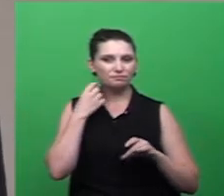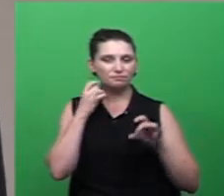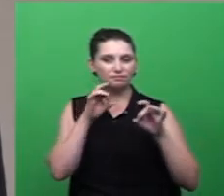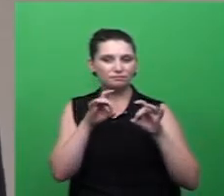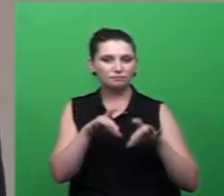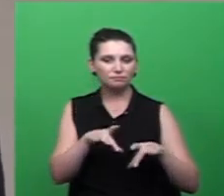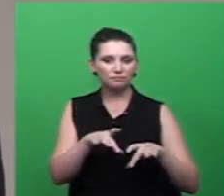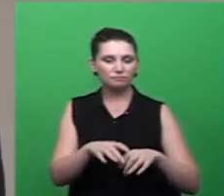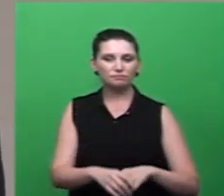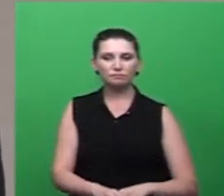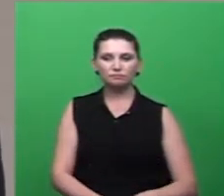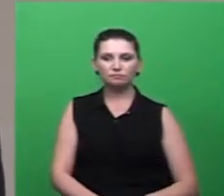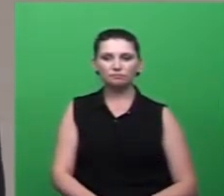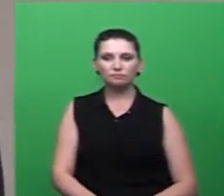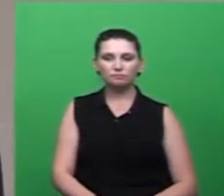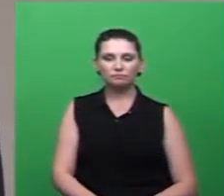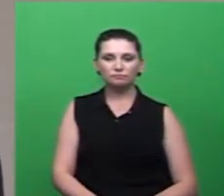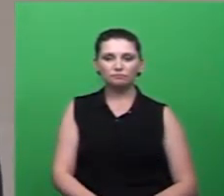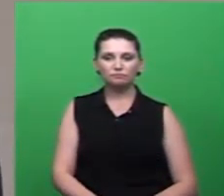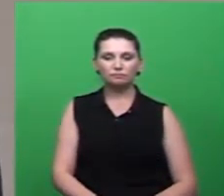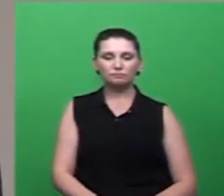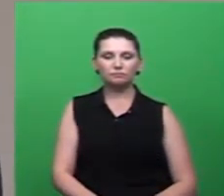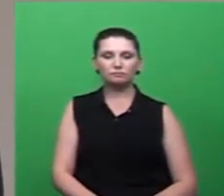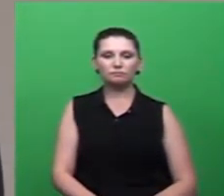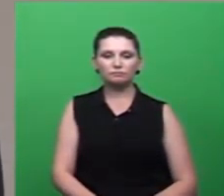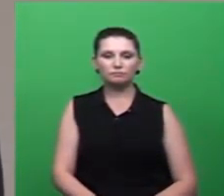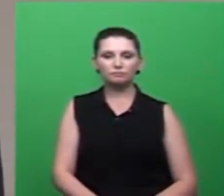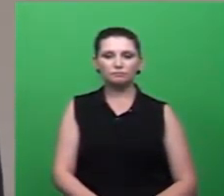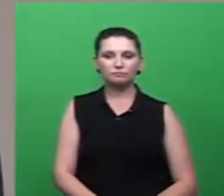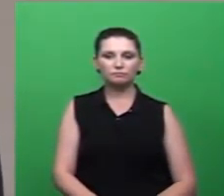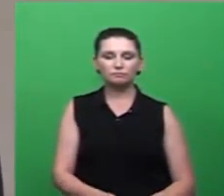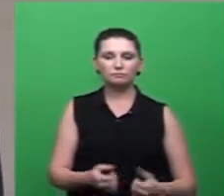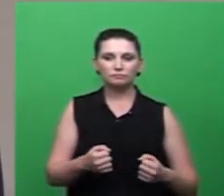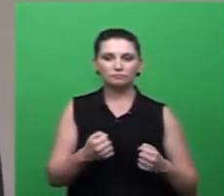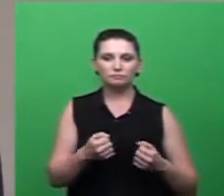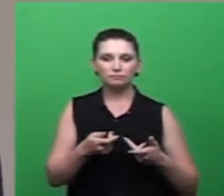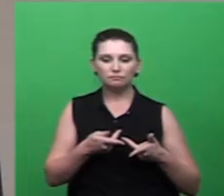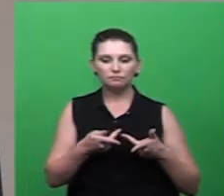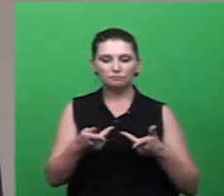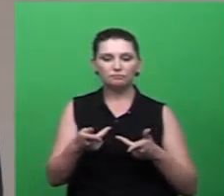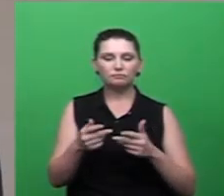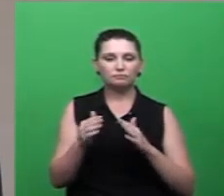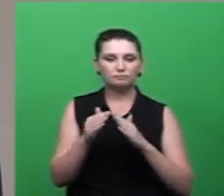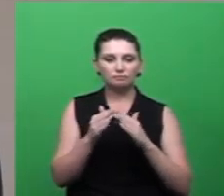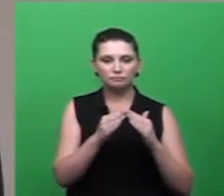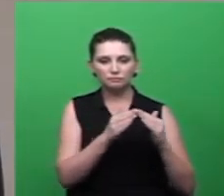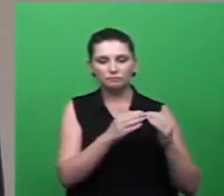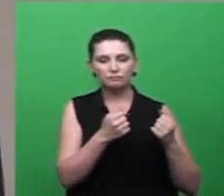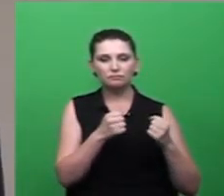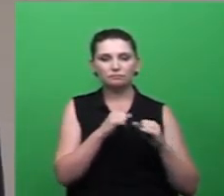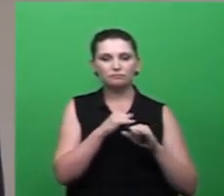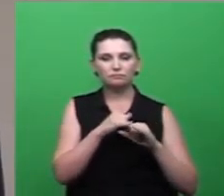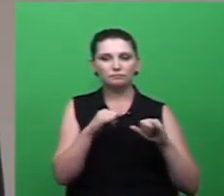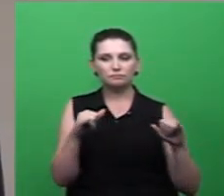se estão se tem esse conhecimento nas visitas que elas fazem em casa em casa na comunidade